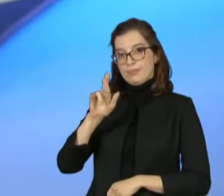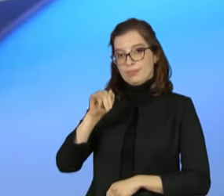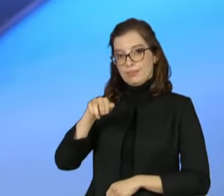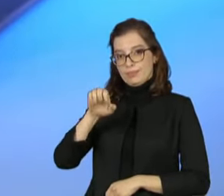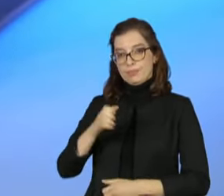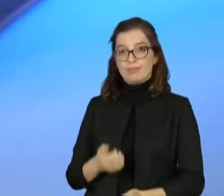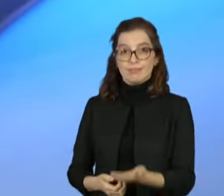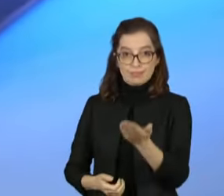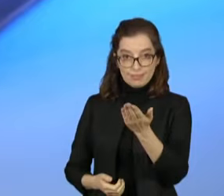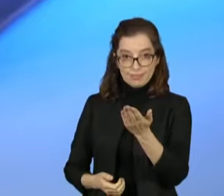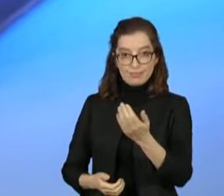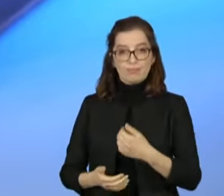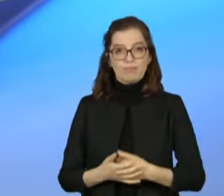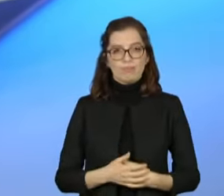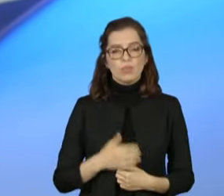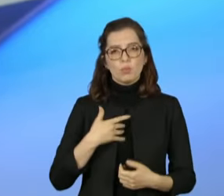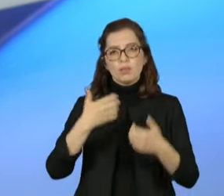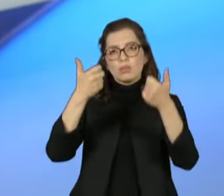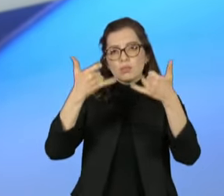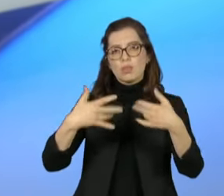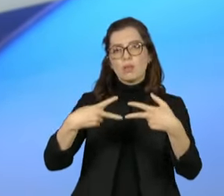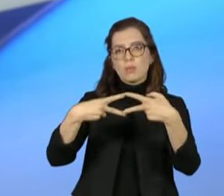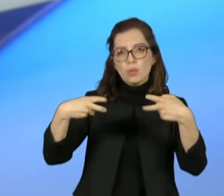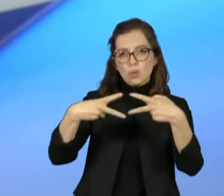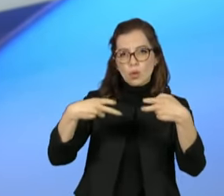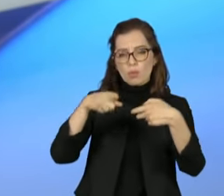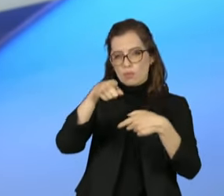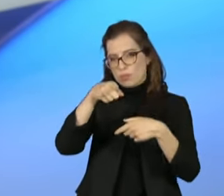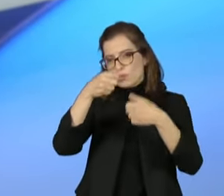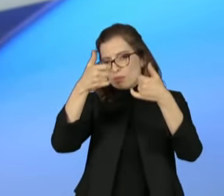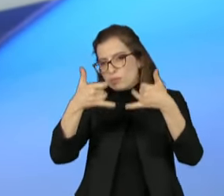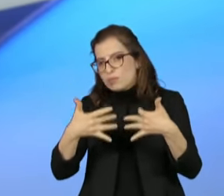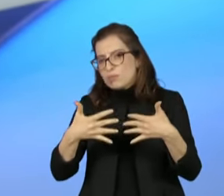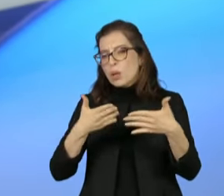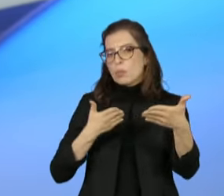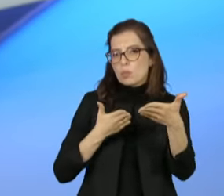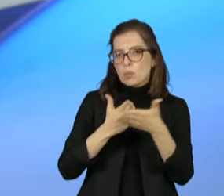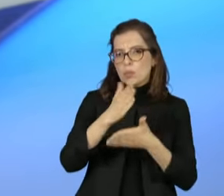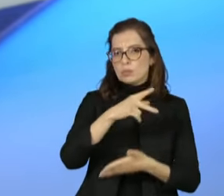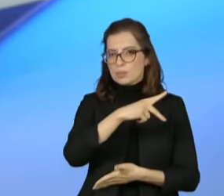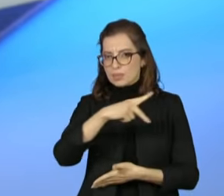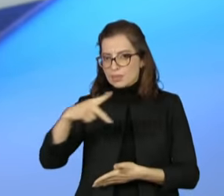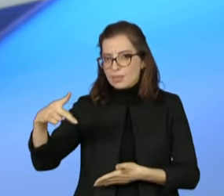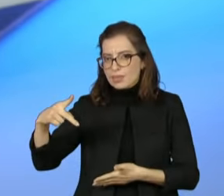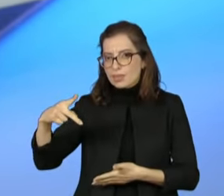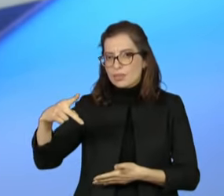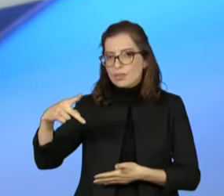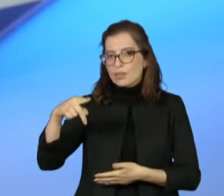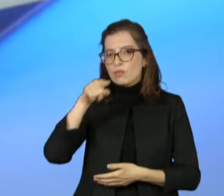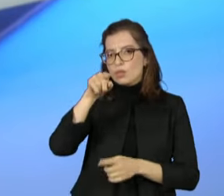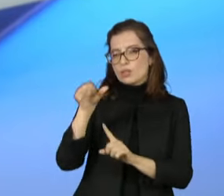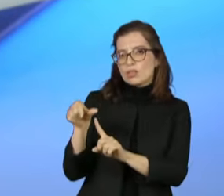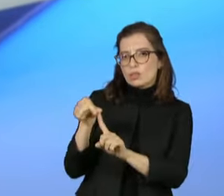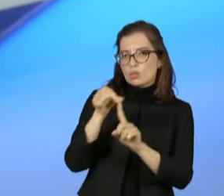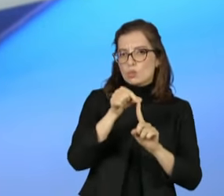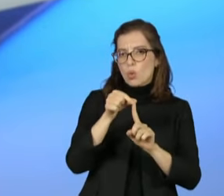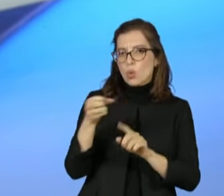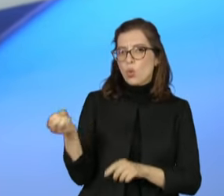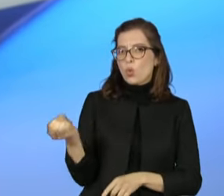Petrobras, queria saber se uma vez eleita a senhora indicaria um novo presidente para a Petrobras, se a senhora é a favor